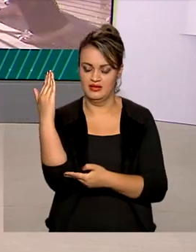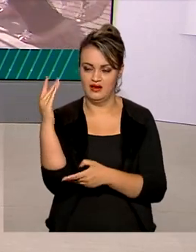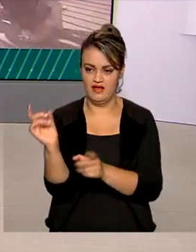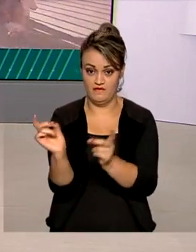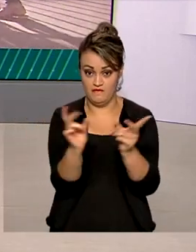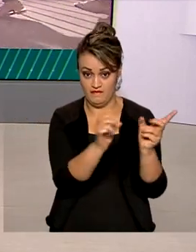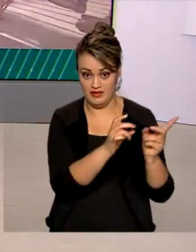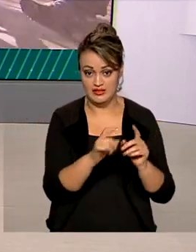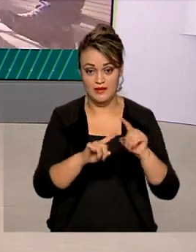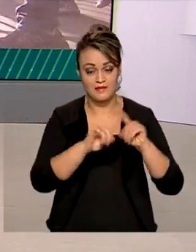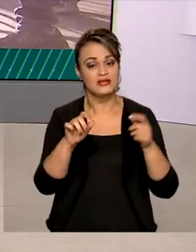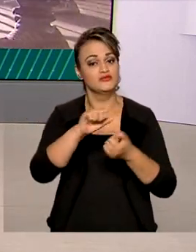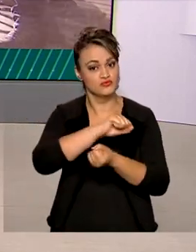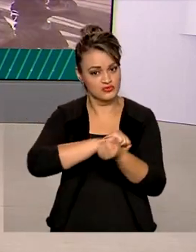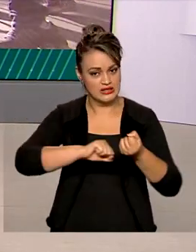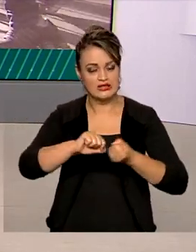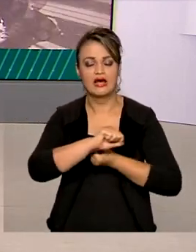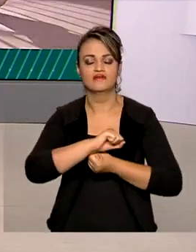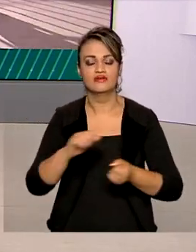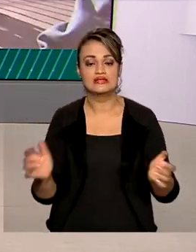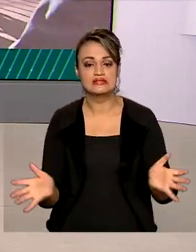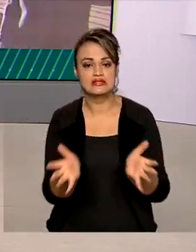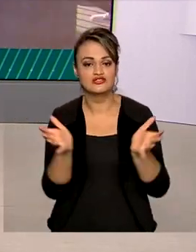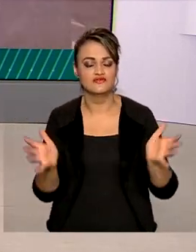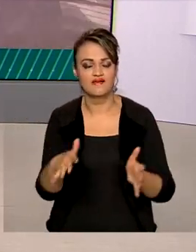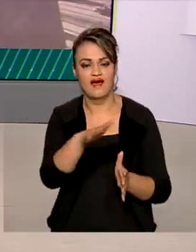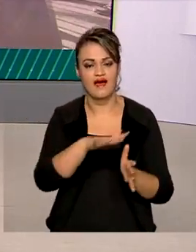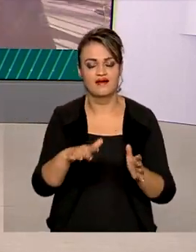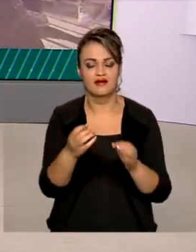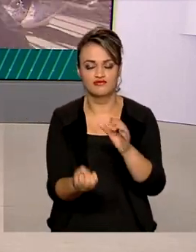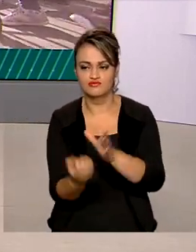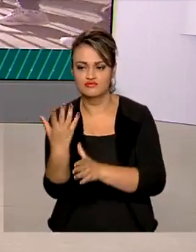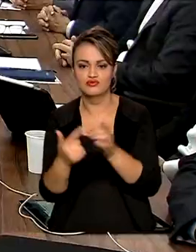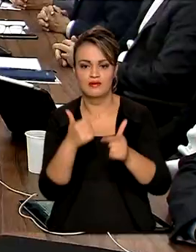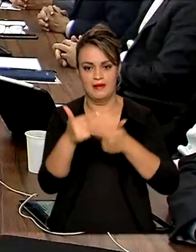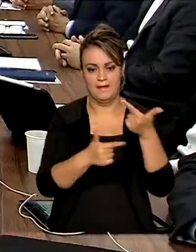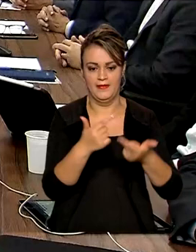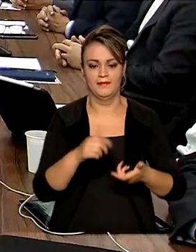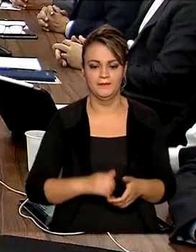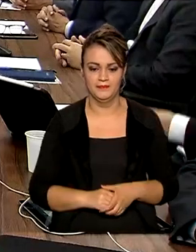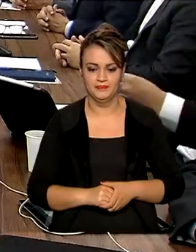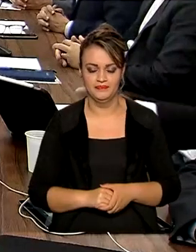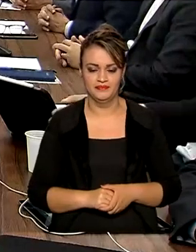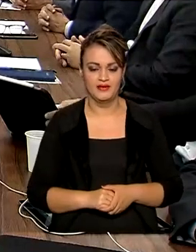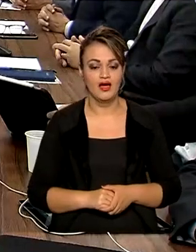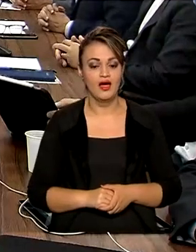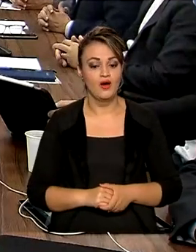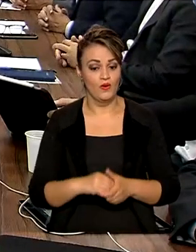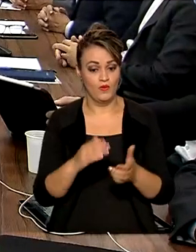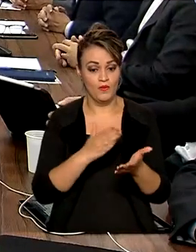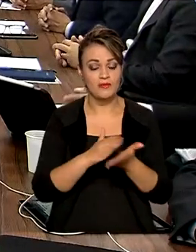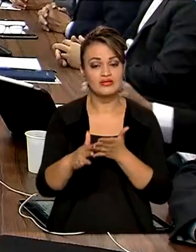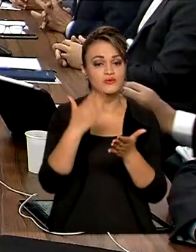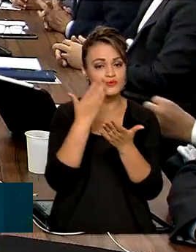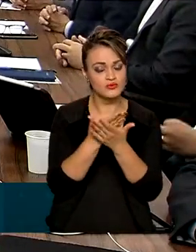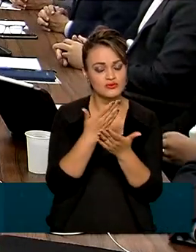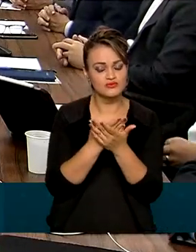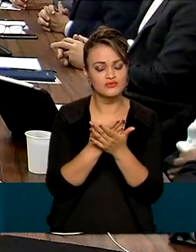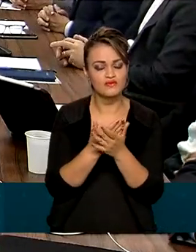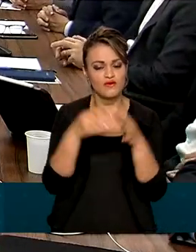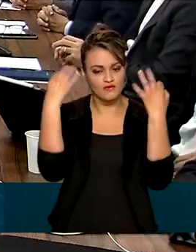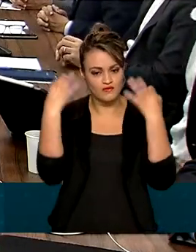incentivar o desenvolvimento econômico regional com a geração de empregos. O início dos estudos foi